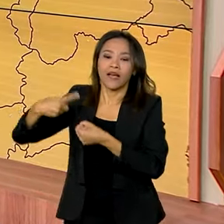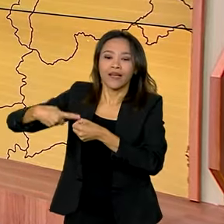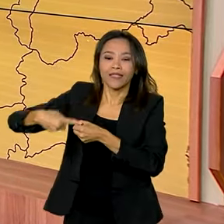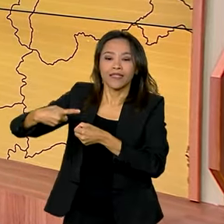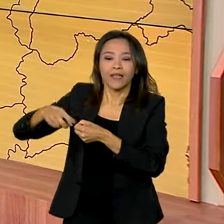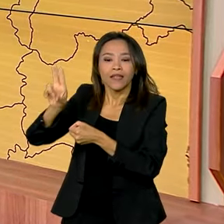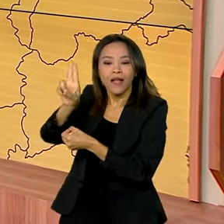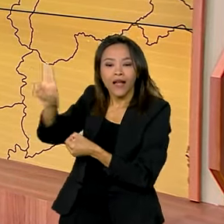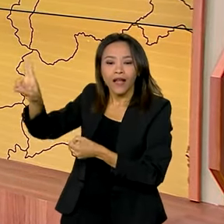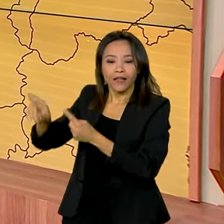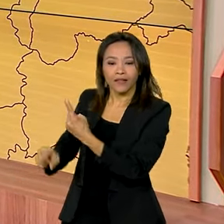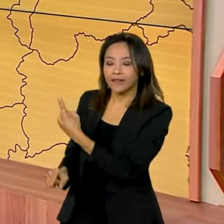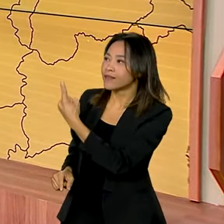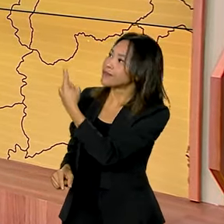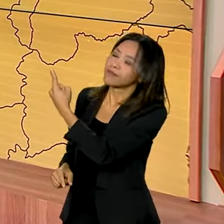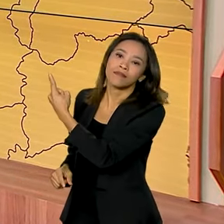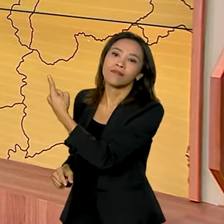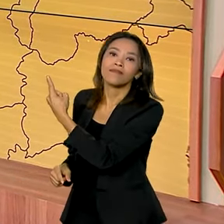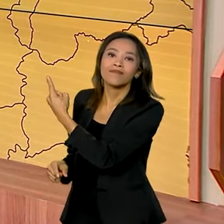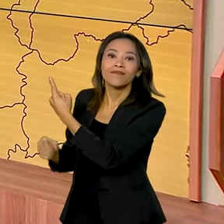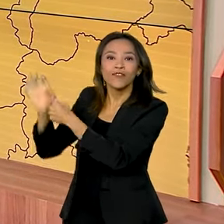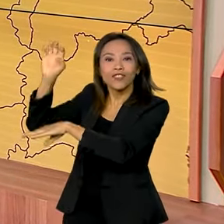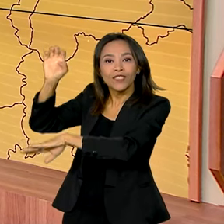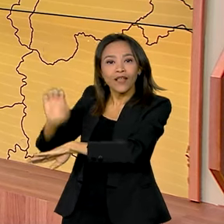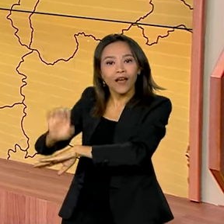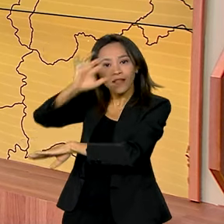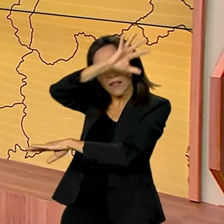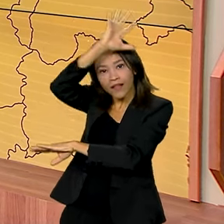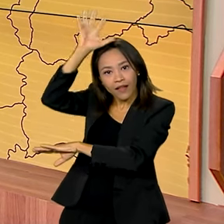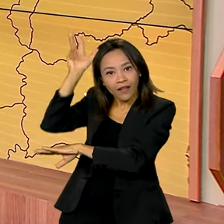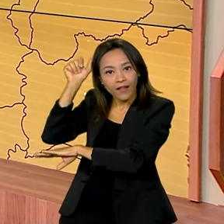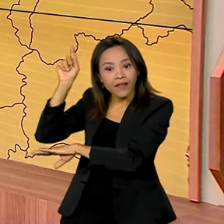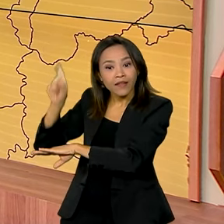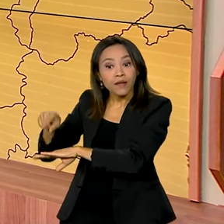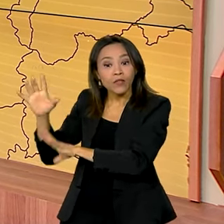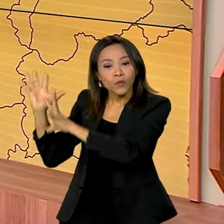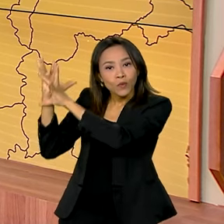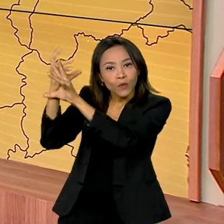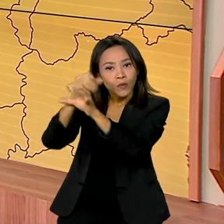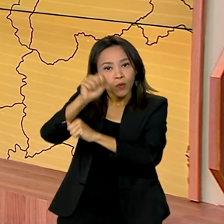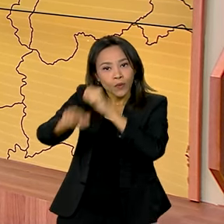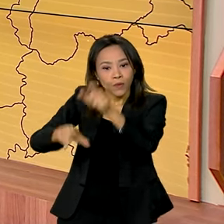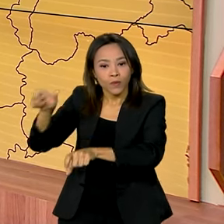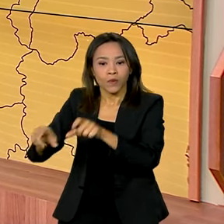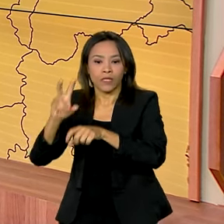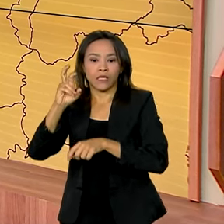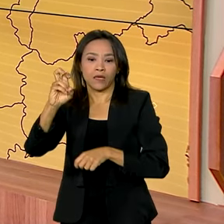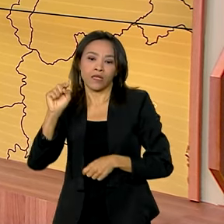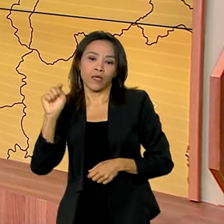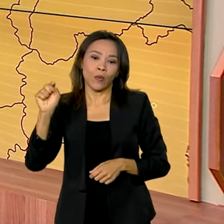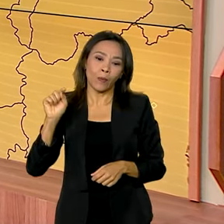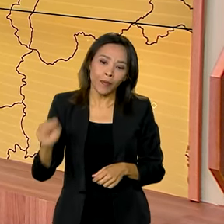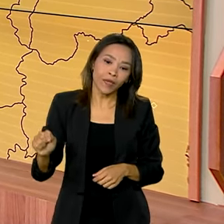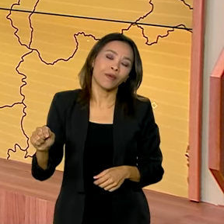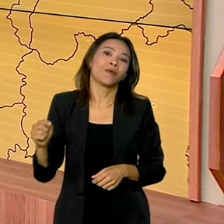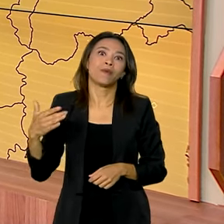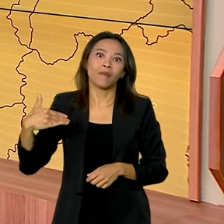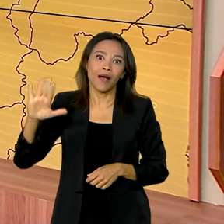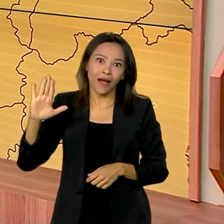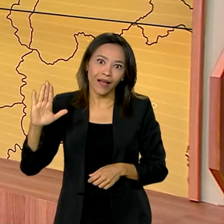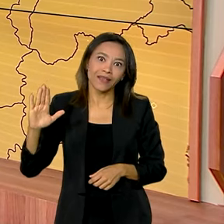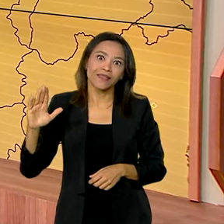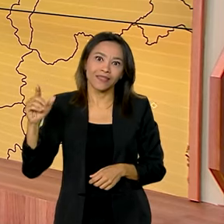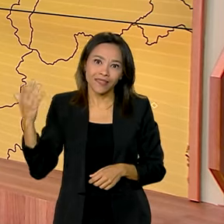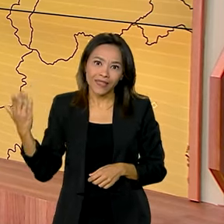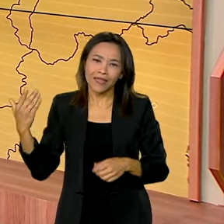da Cachoeira, uma cidade amazonense com a população de pouco mais de 51 mil habitantes. Ela está ali na fronteira com a Colômbia e